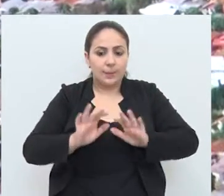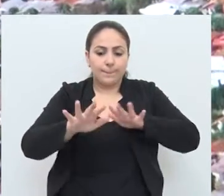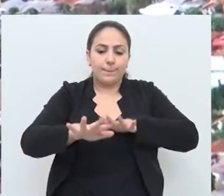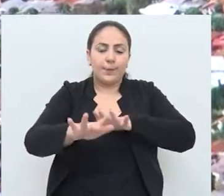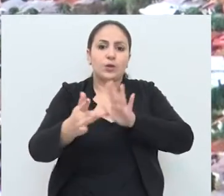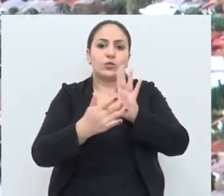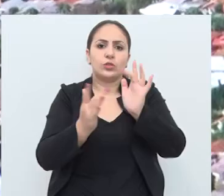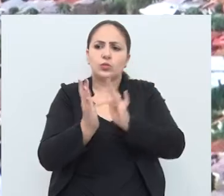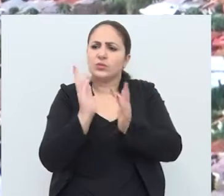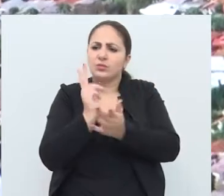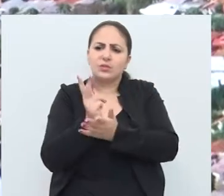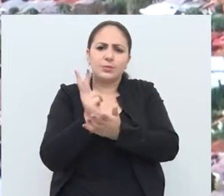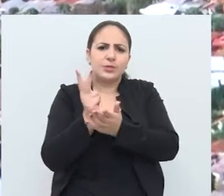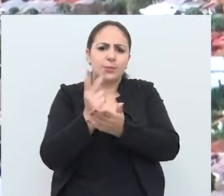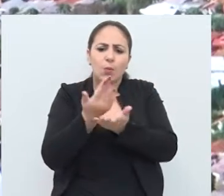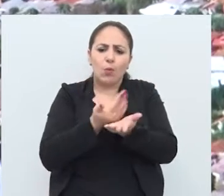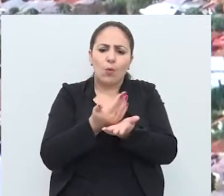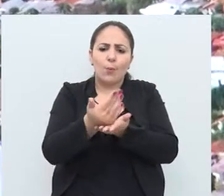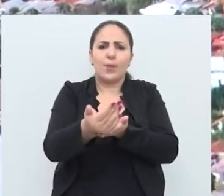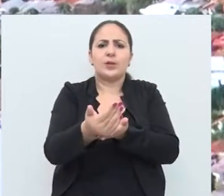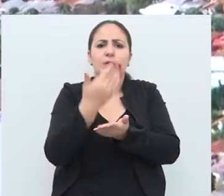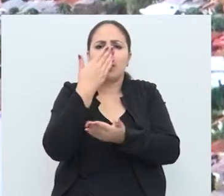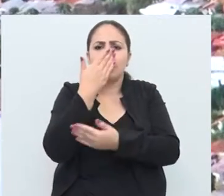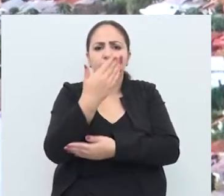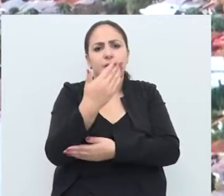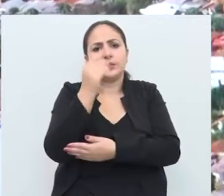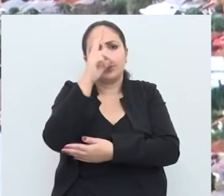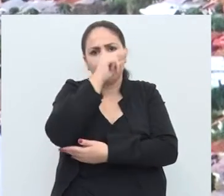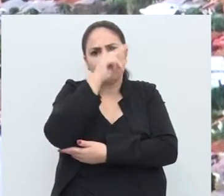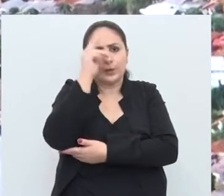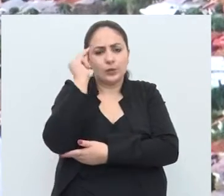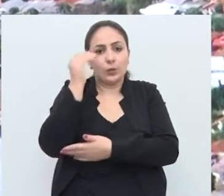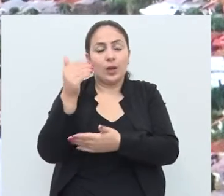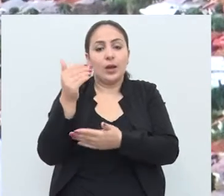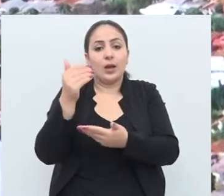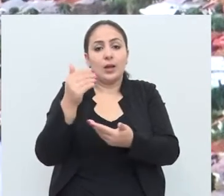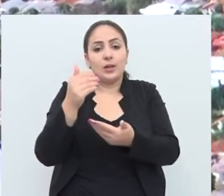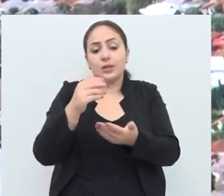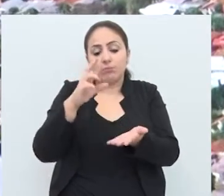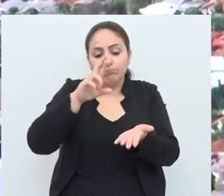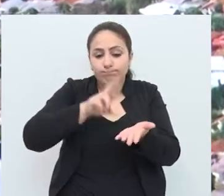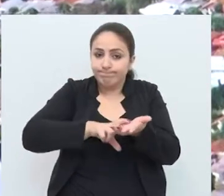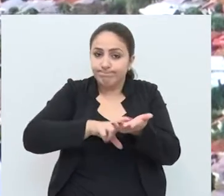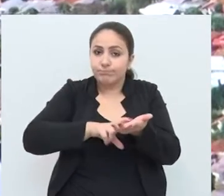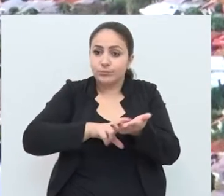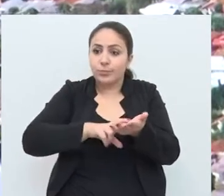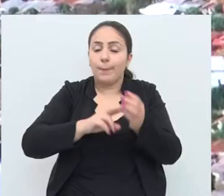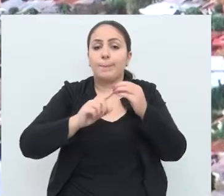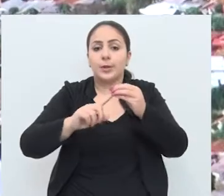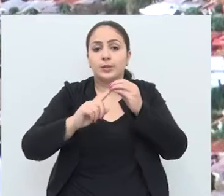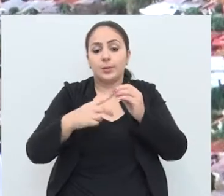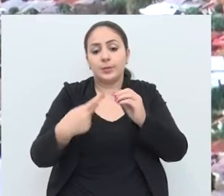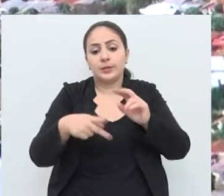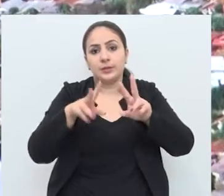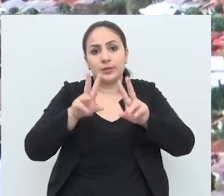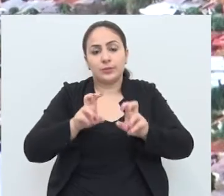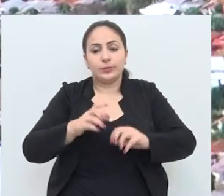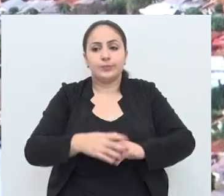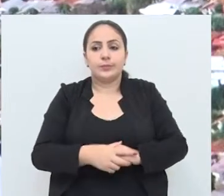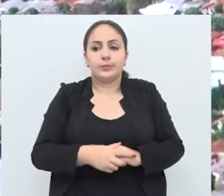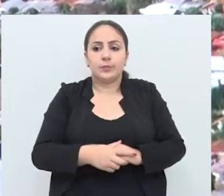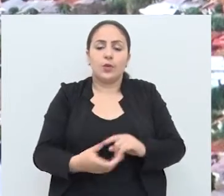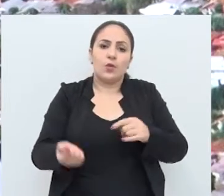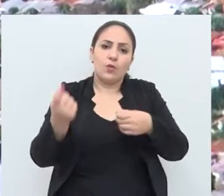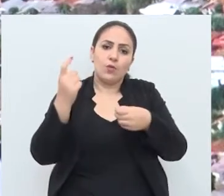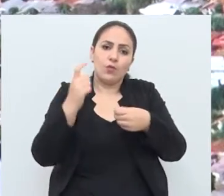marcha para Jesus, que sai sempre aqui da prefeitura, regulamentando, principalmente nesse caso, que